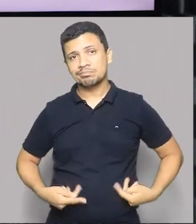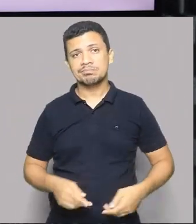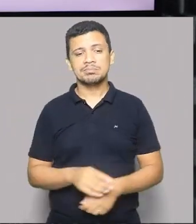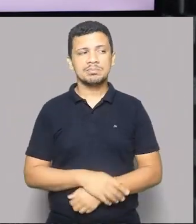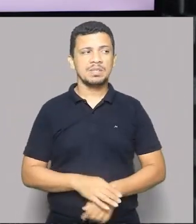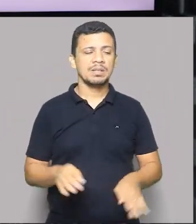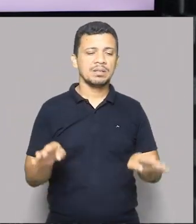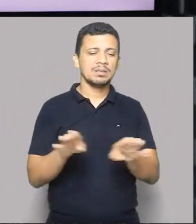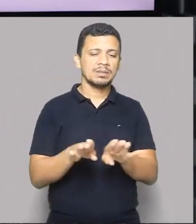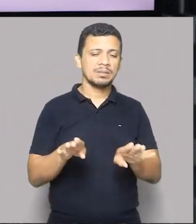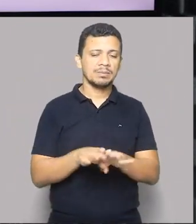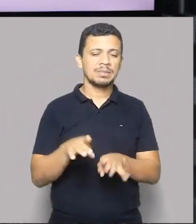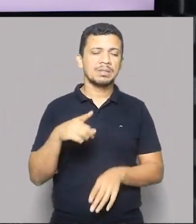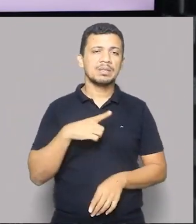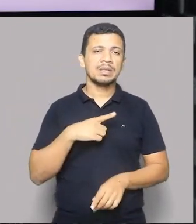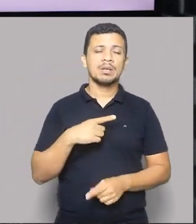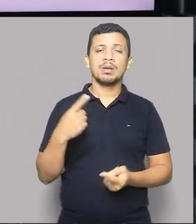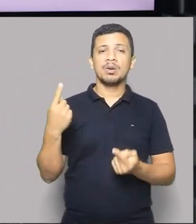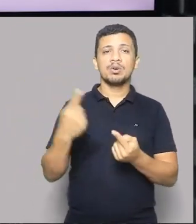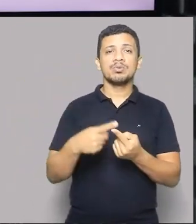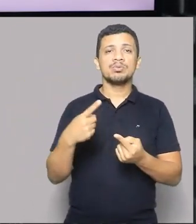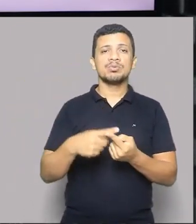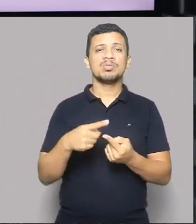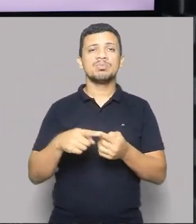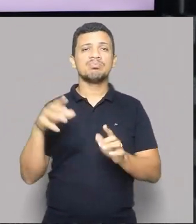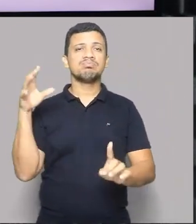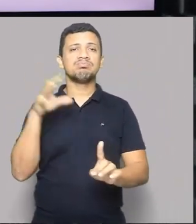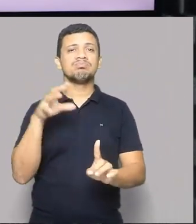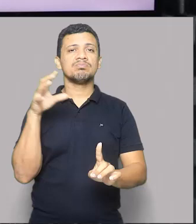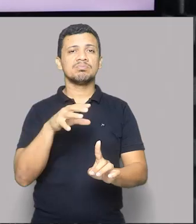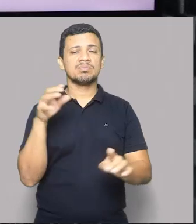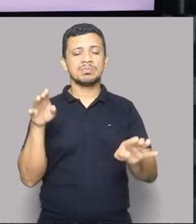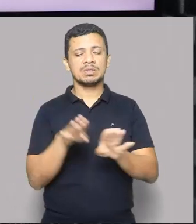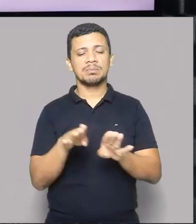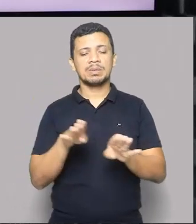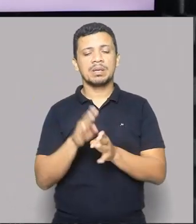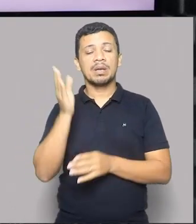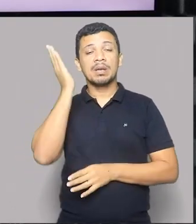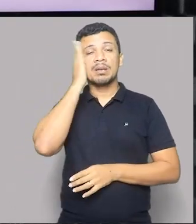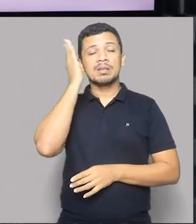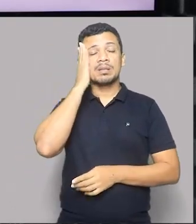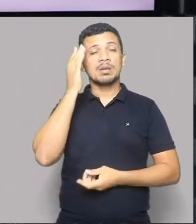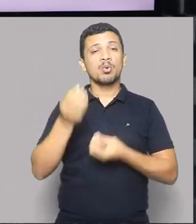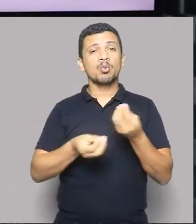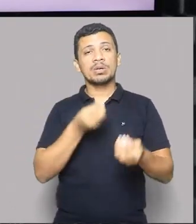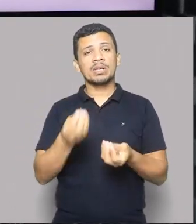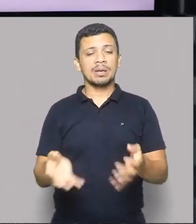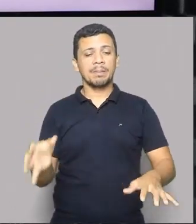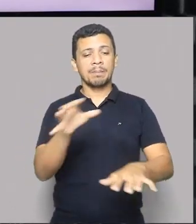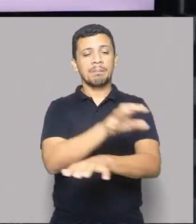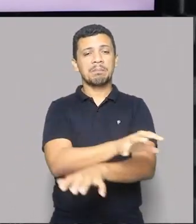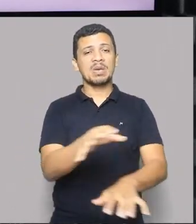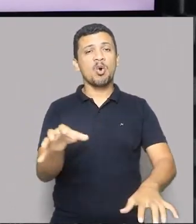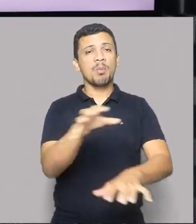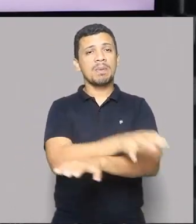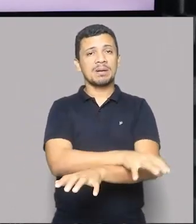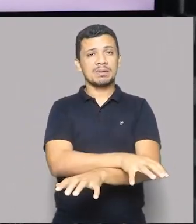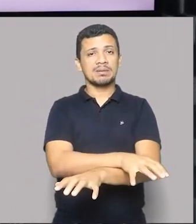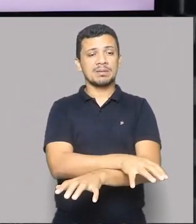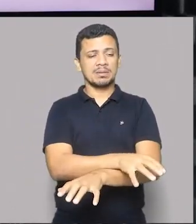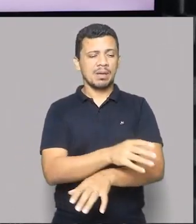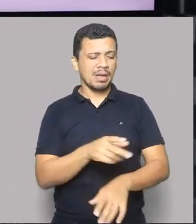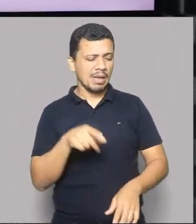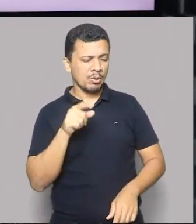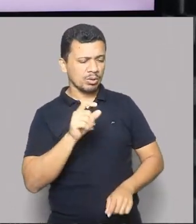outro tipo de fator que vai nos contribuir bastante para entendermos o que vem a ser o bioma. É um recorte do espaço